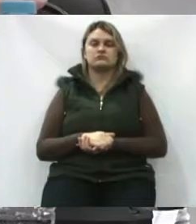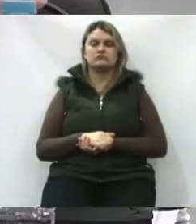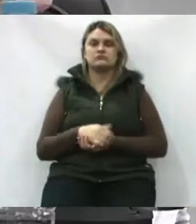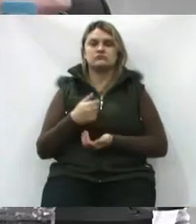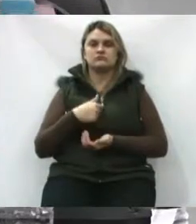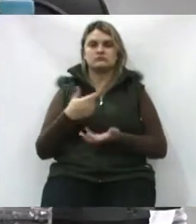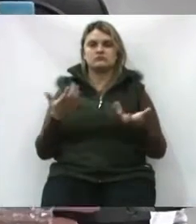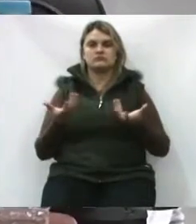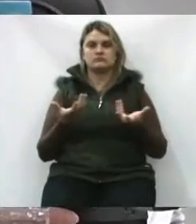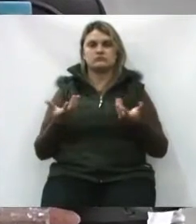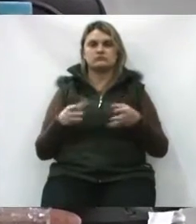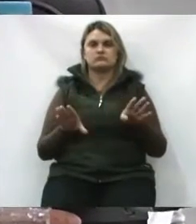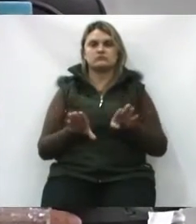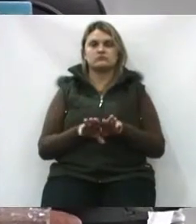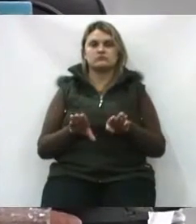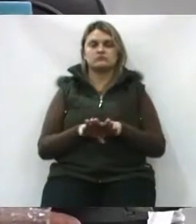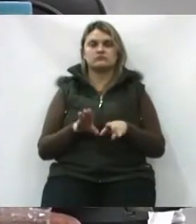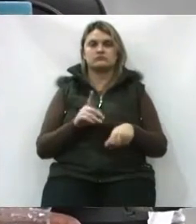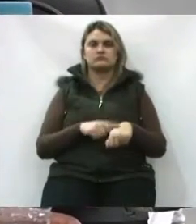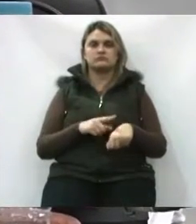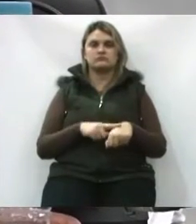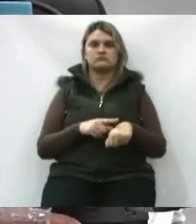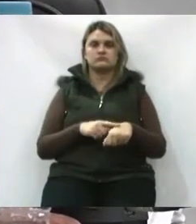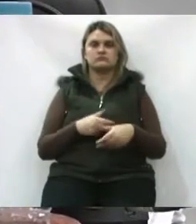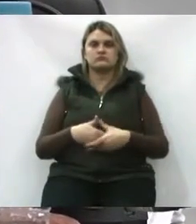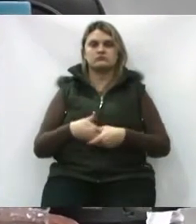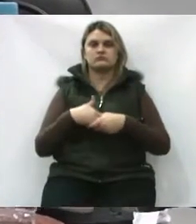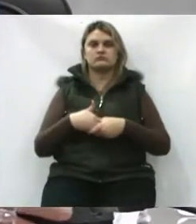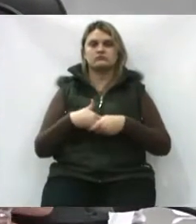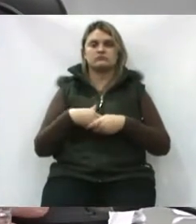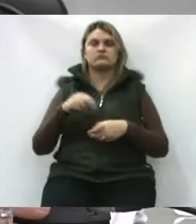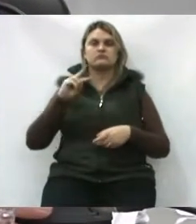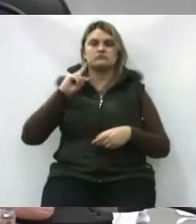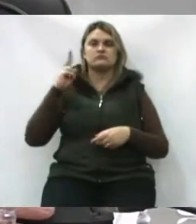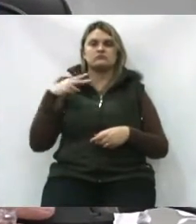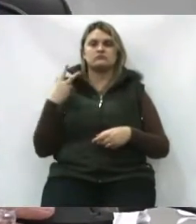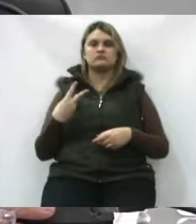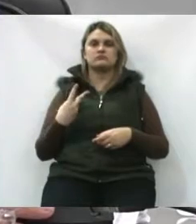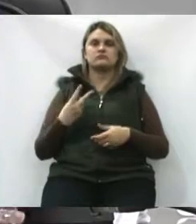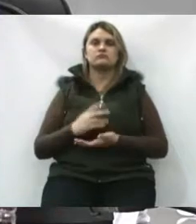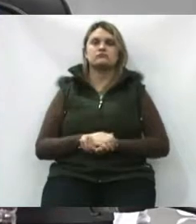Eu quero também, em tempo ainda, parabenizar os vereadores